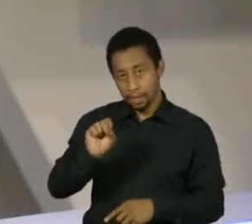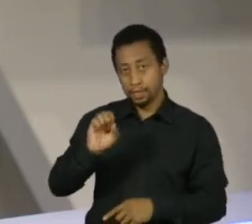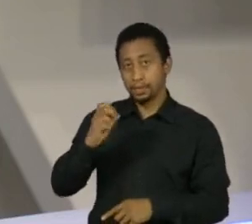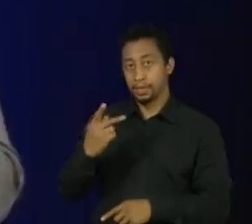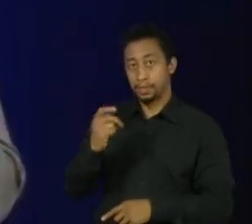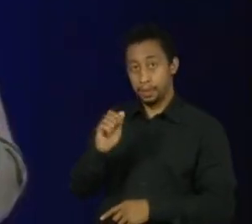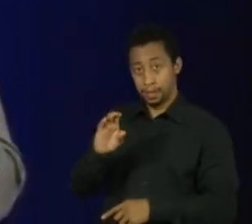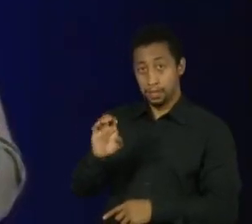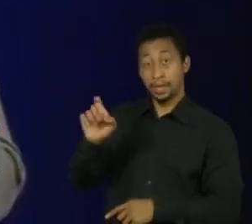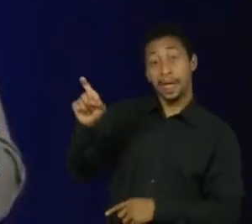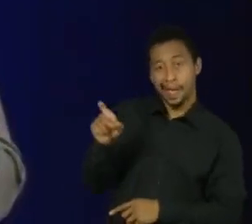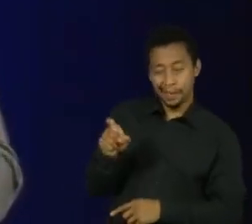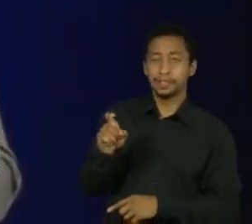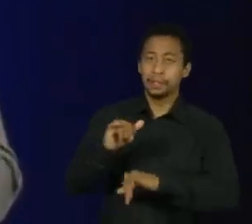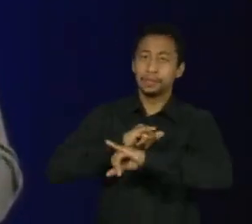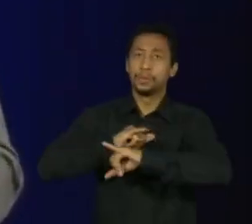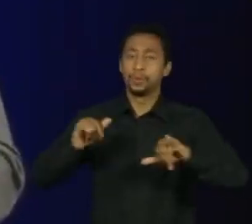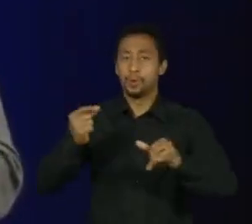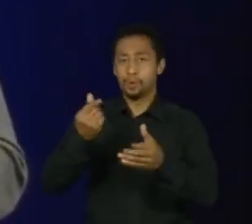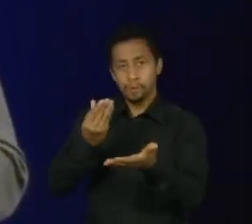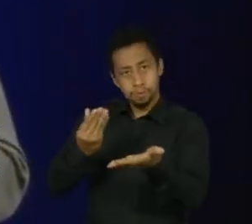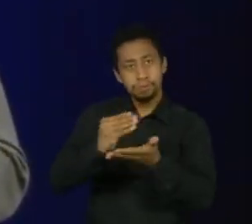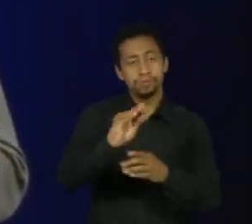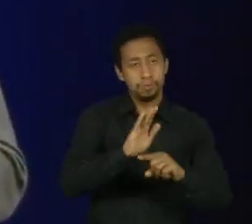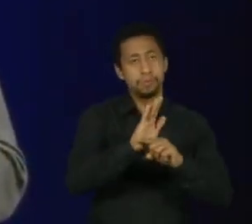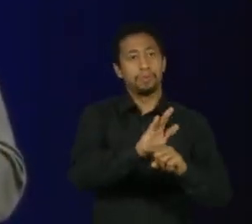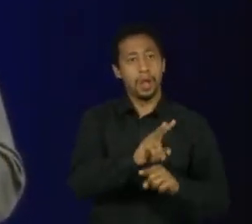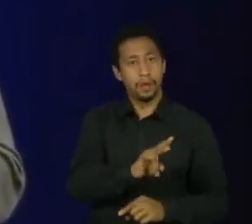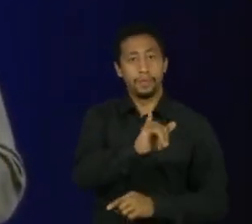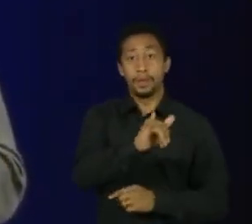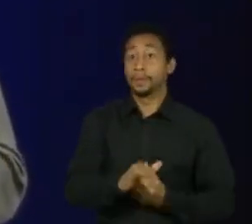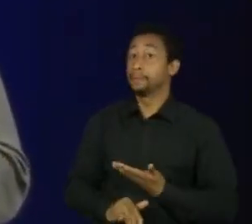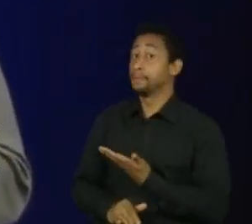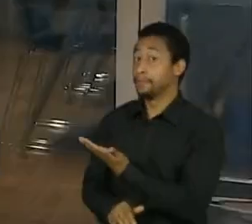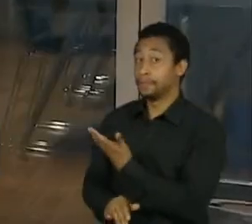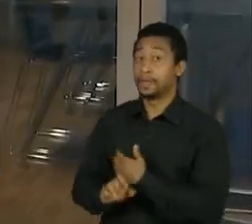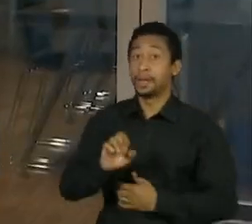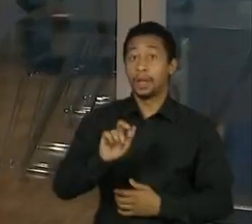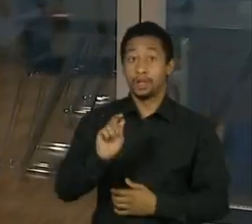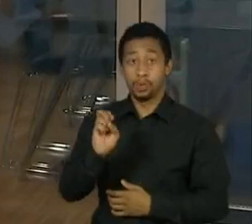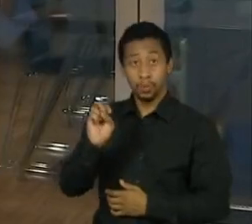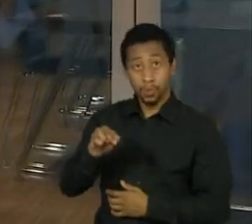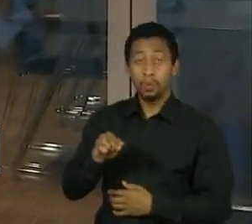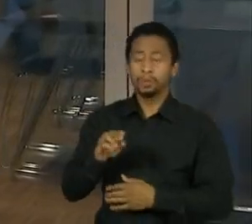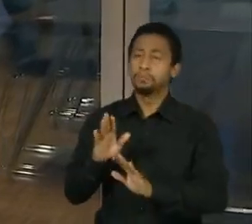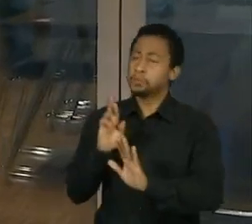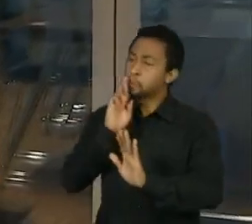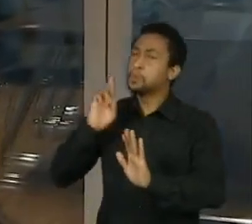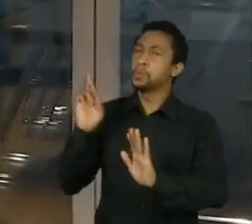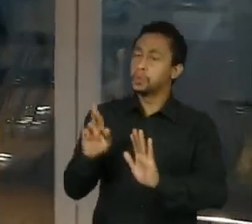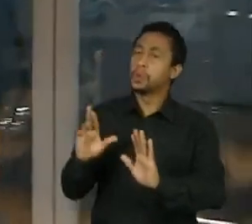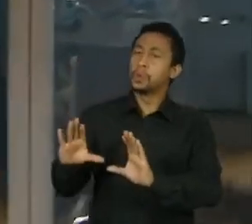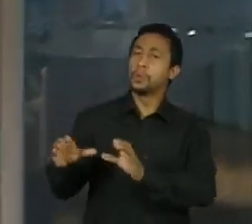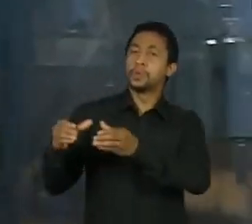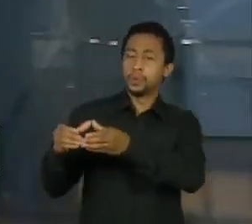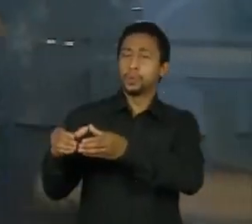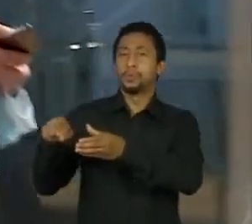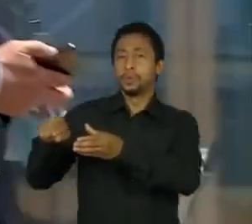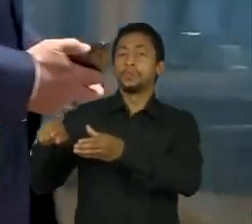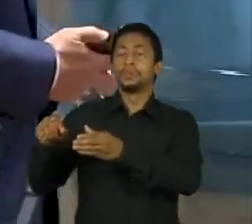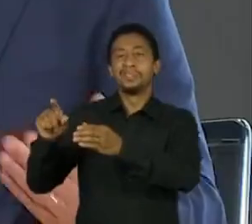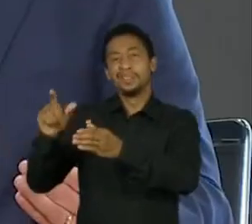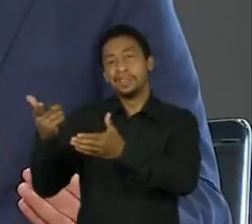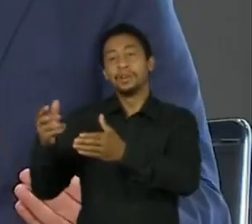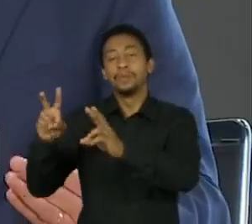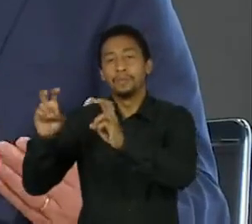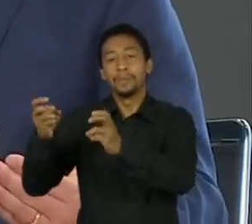projeto. Essa história começou quando Elon Musk respondeu a um comentário do diretor do Programa Mundial de Alimentos da ONU, David